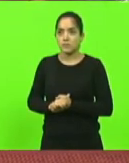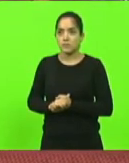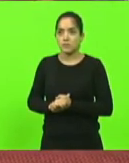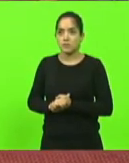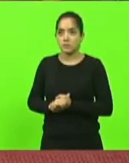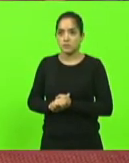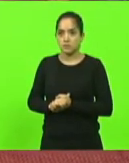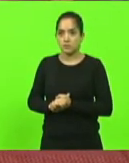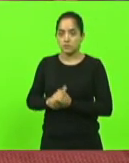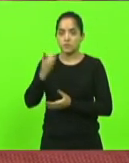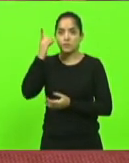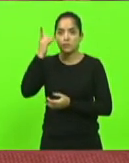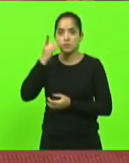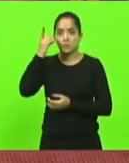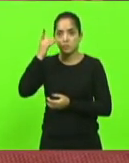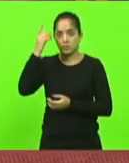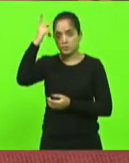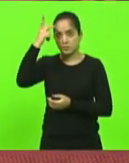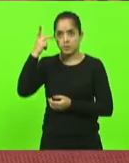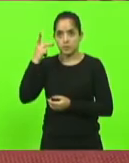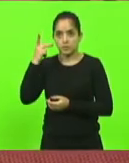Como vota a deputada Paulinha?